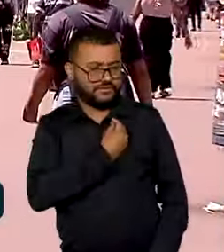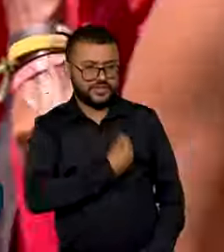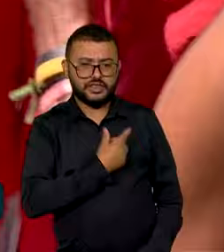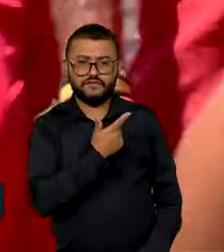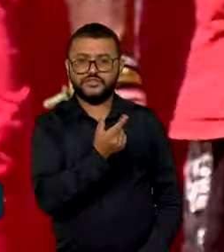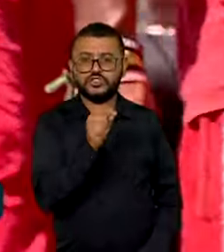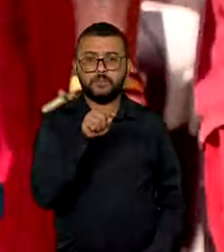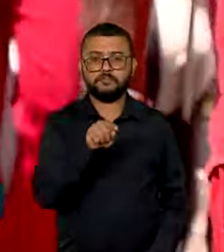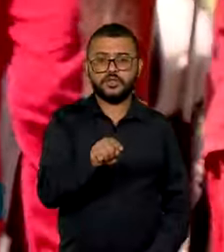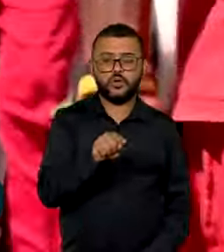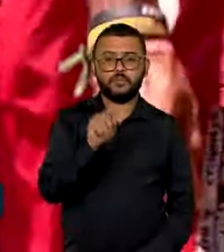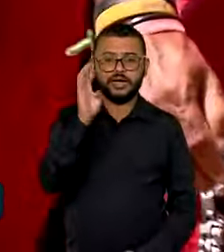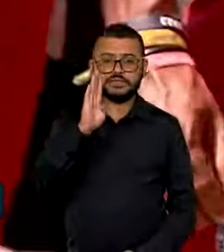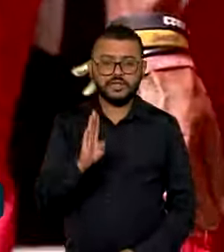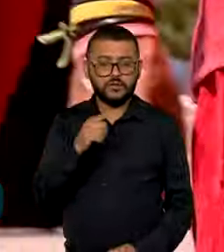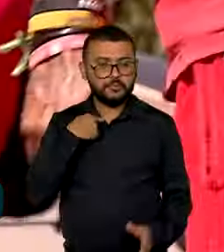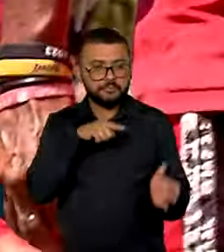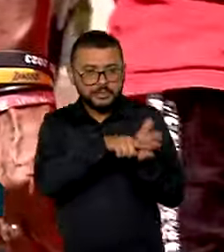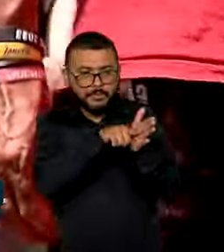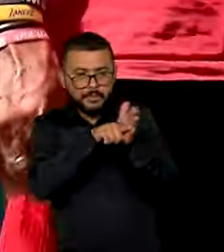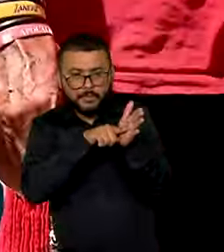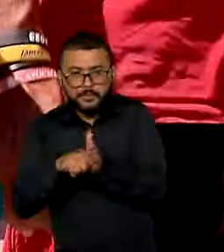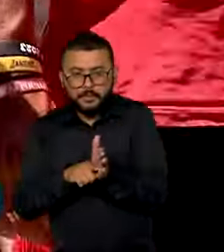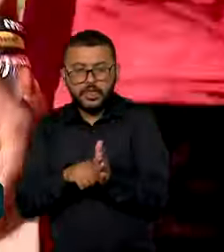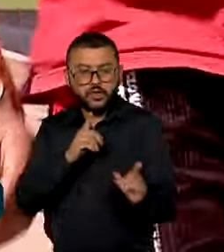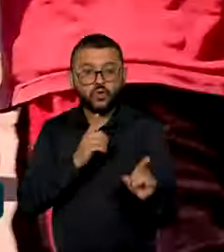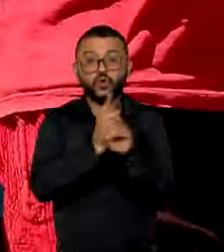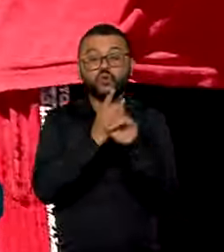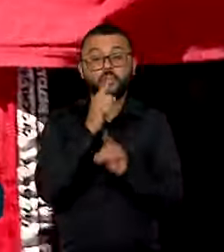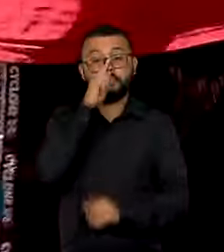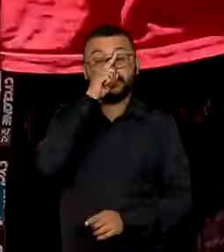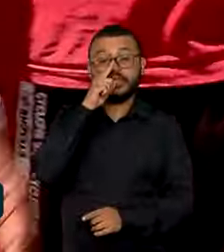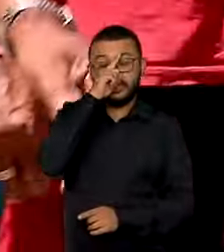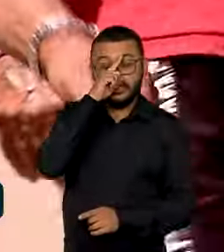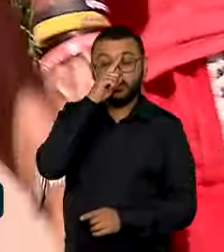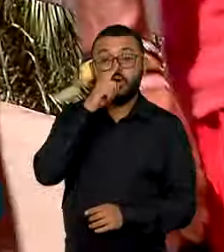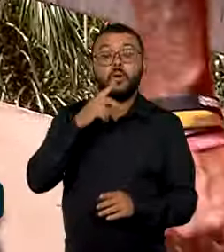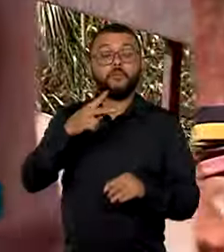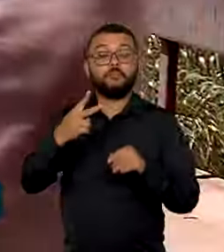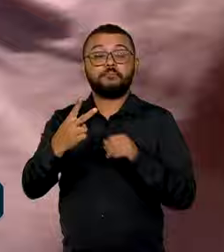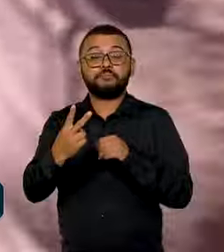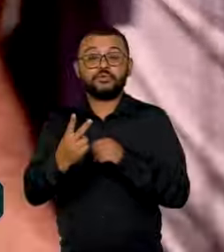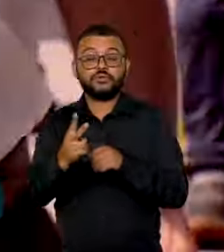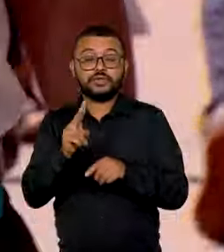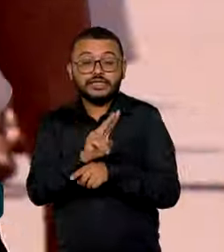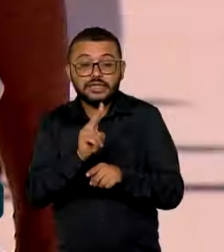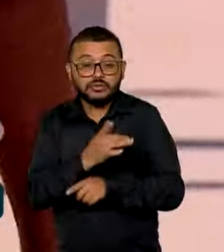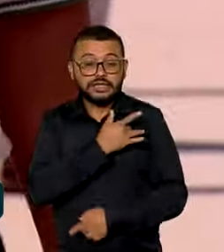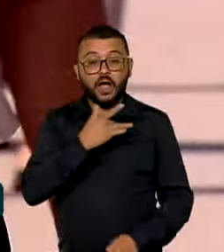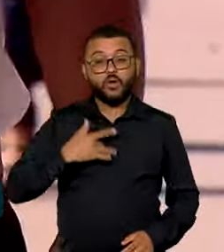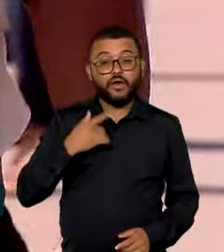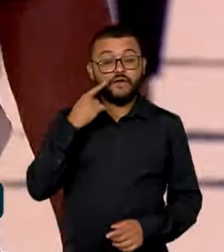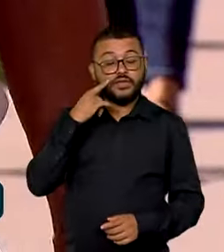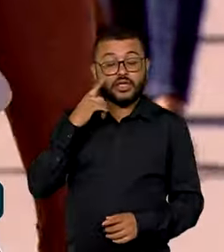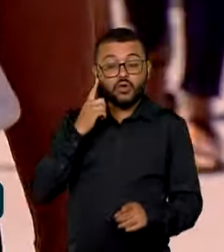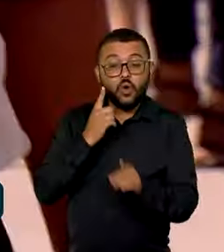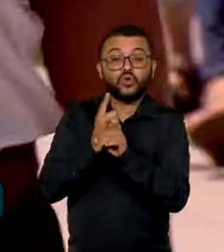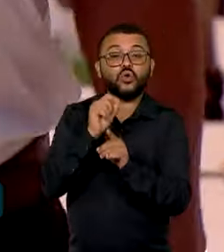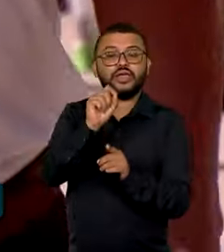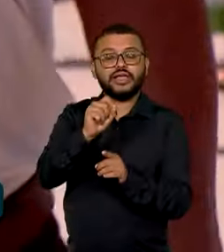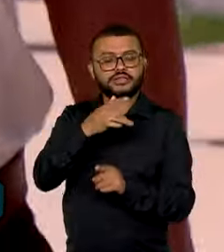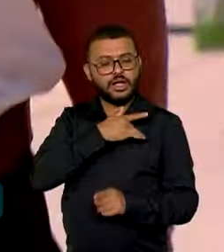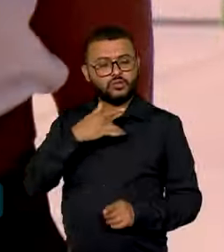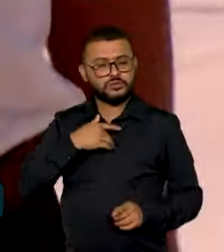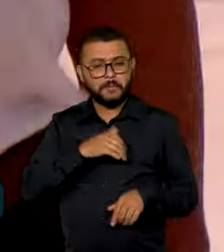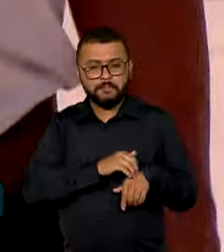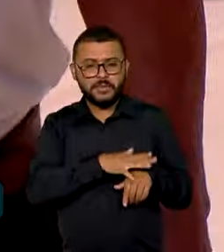brasileiros, a pesquisa Vigilância de Fatores de Risco e Proteção para Doenças Crônicas constatou que a saúde